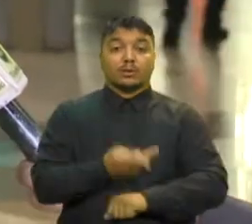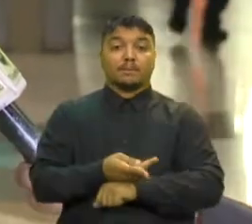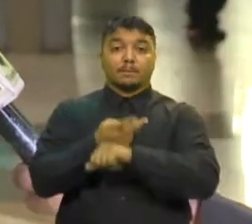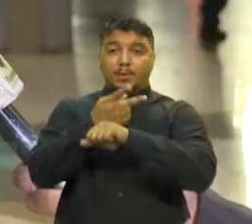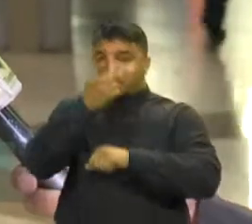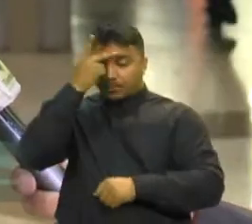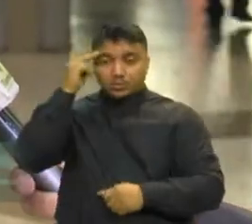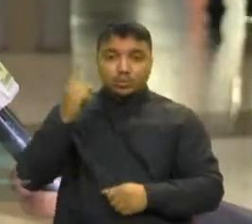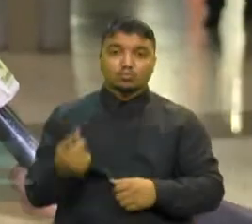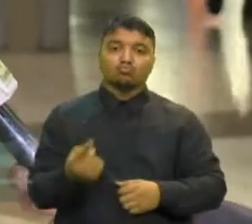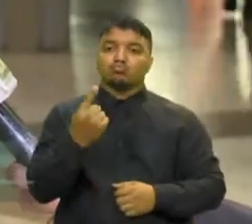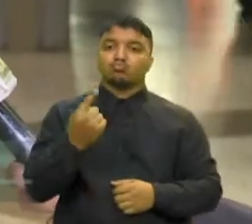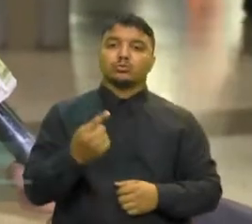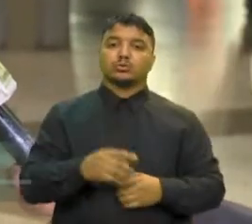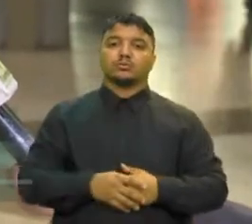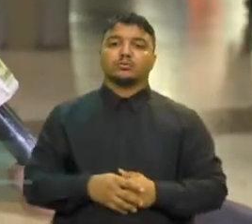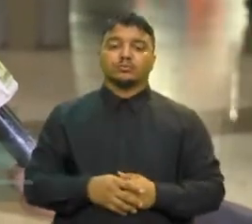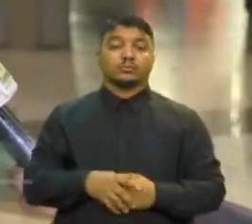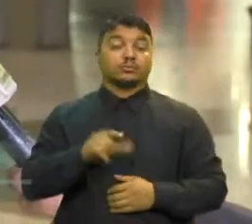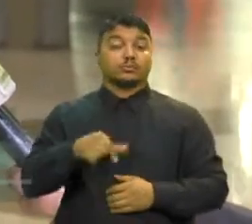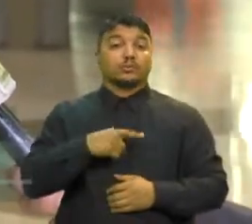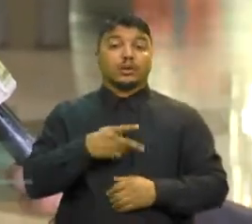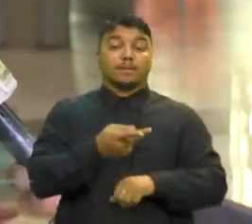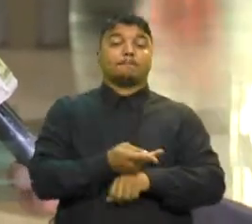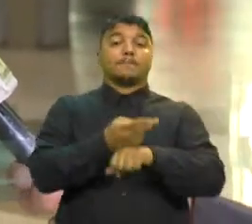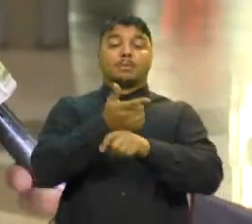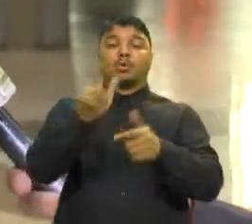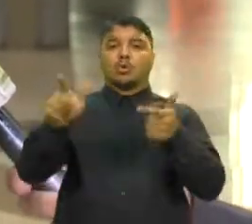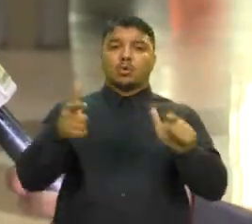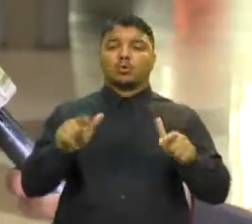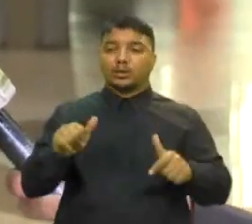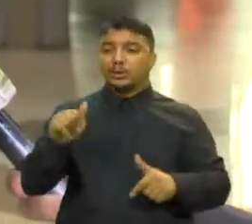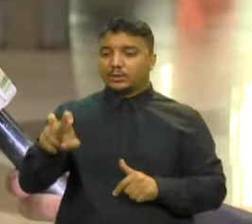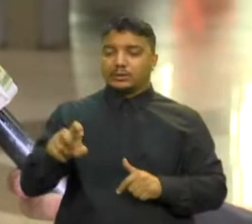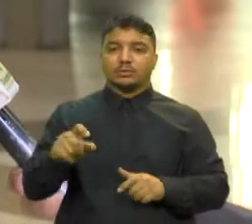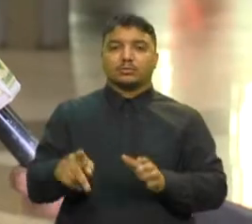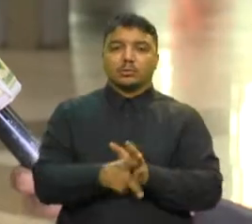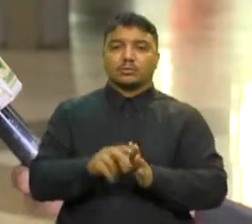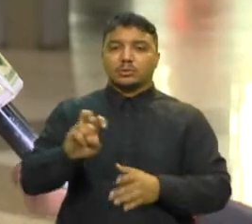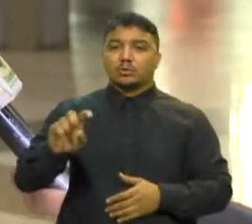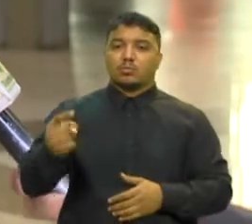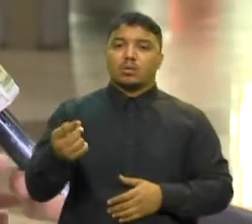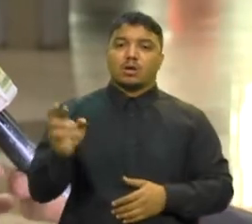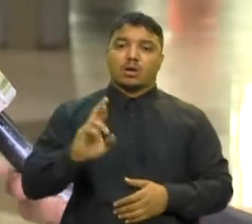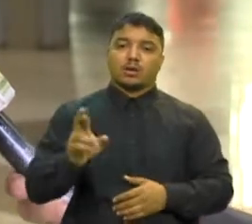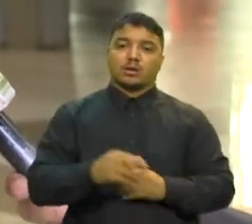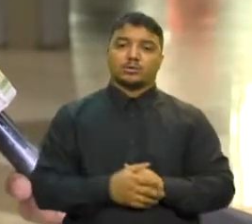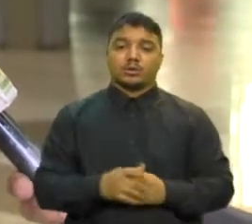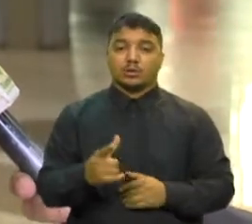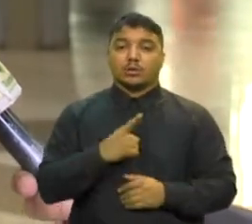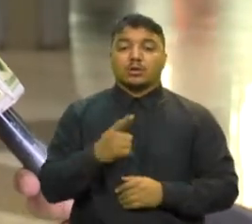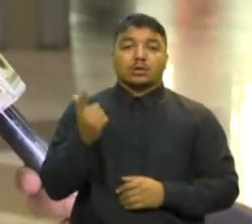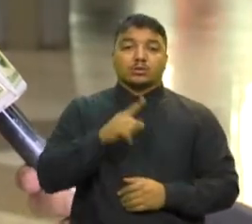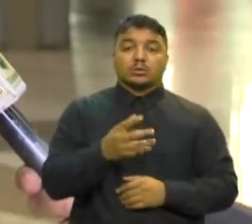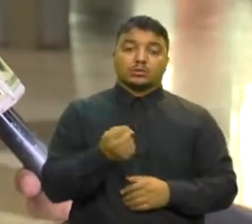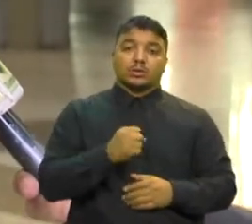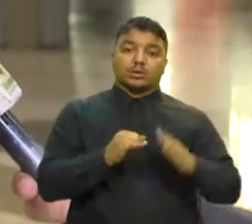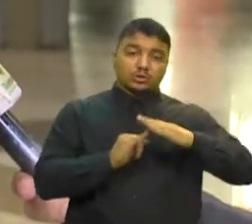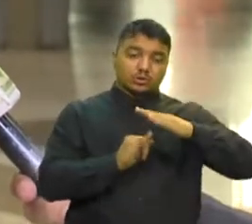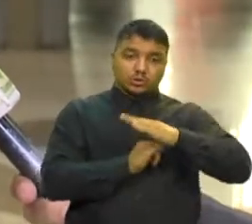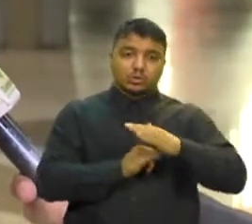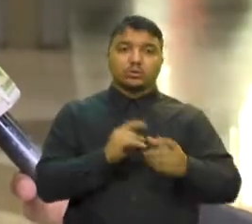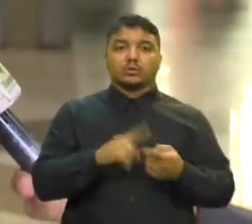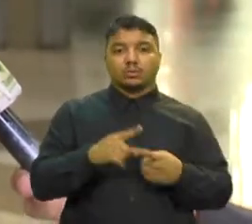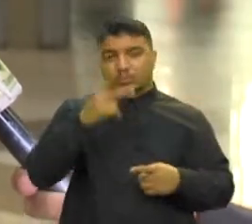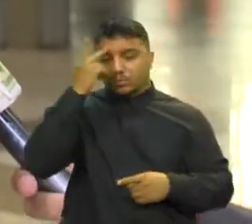participante de 25 mil Os outros prêmios são 15 prêmios de 5 mil reais Onde ganha a instituição e o